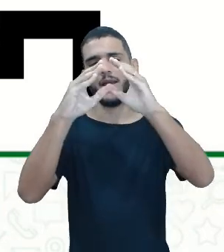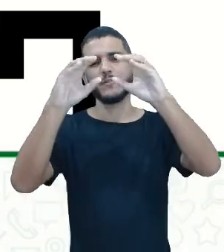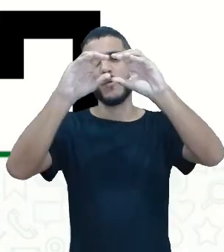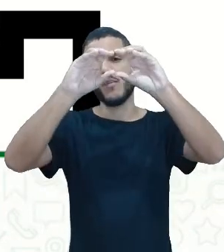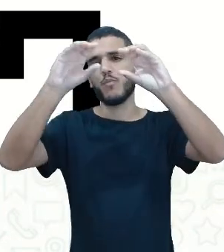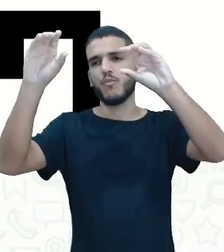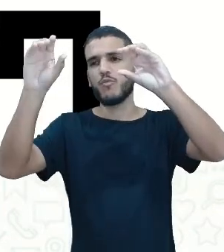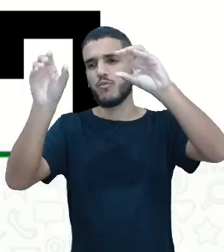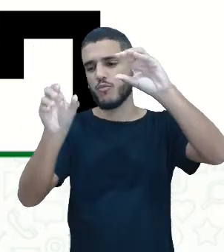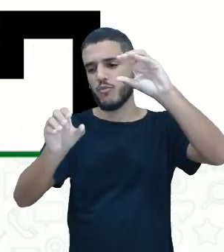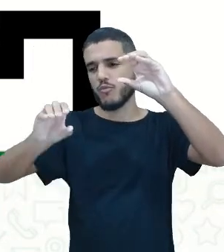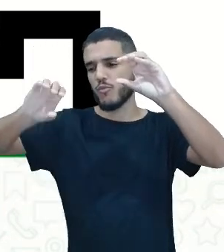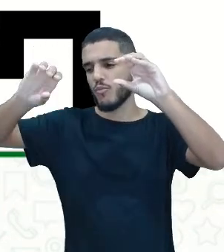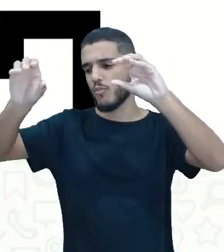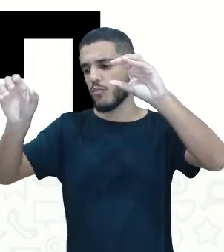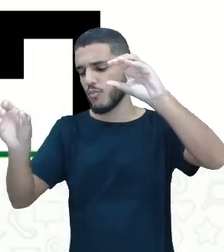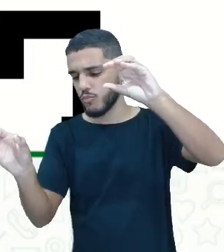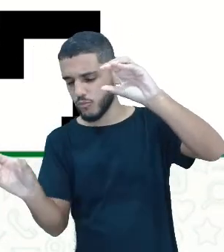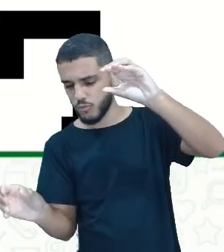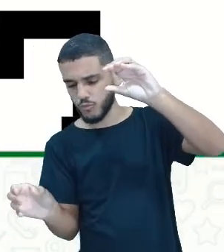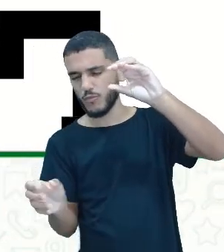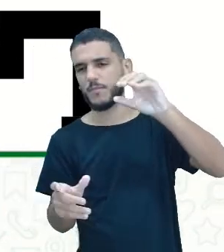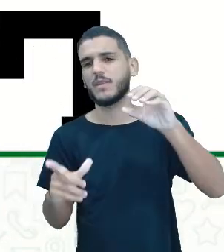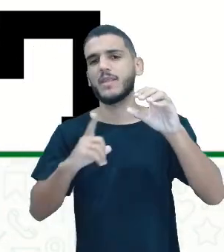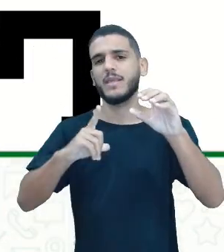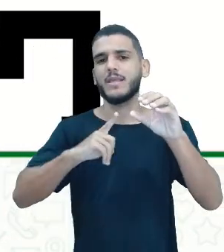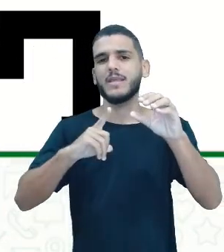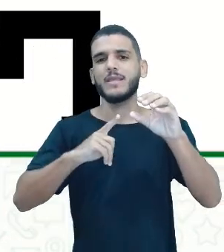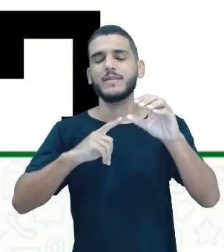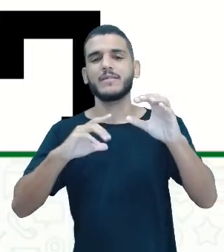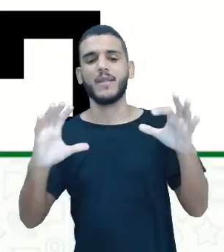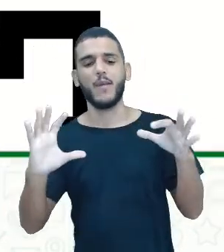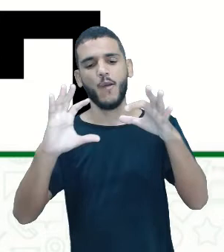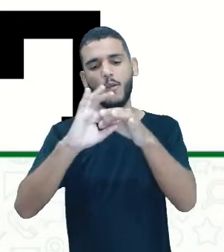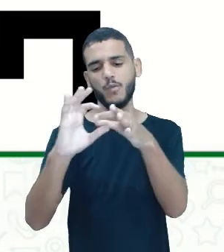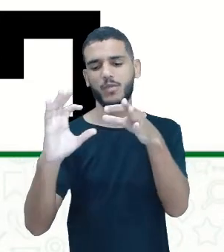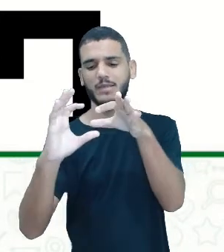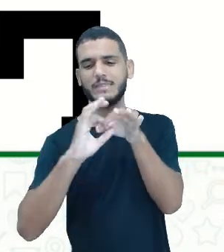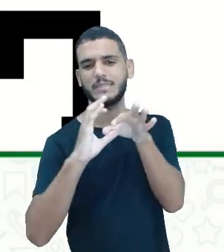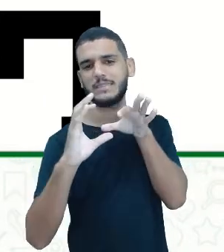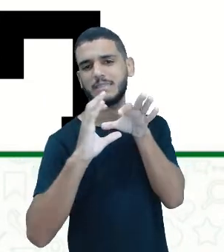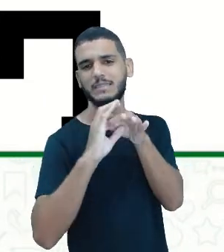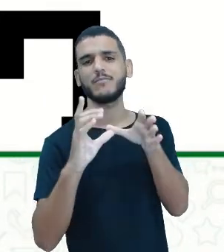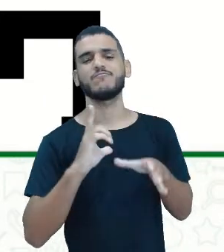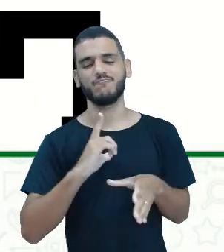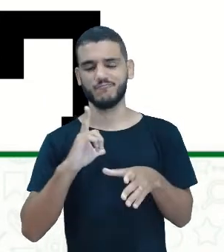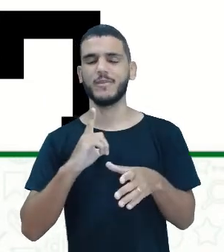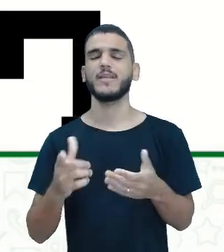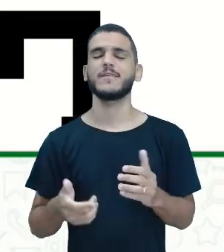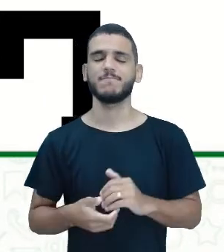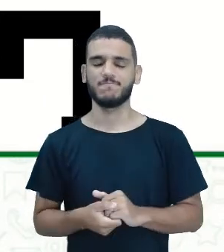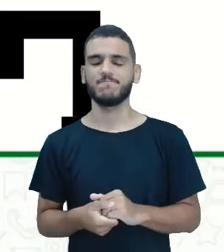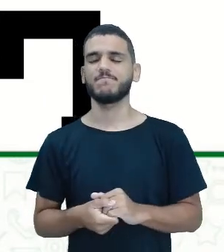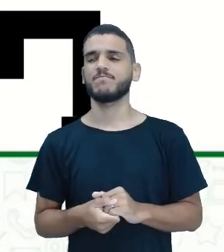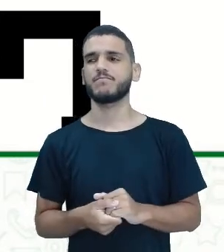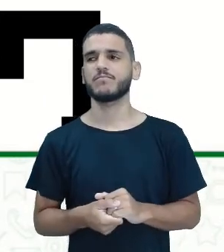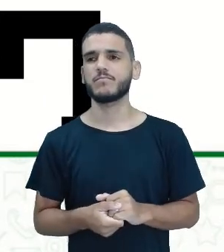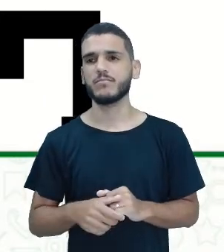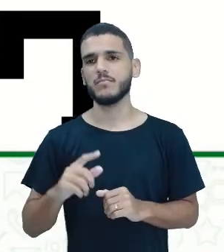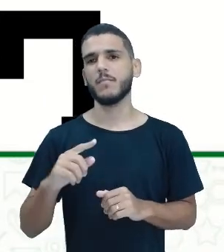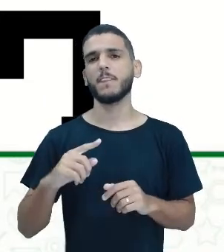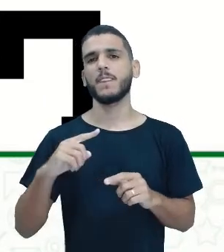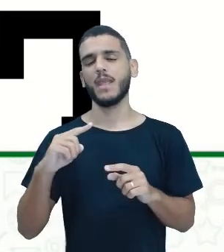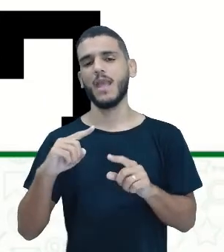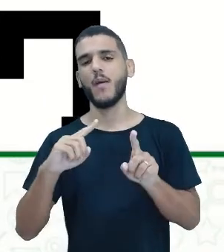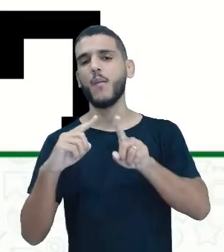Porque tem as conexões que levam essa água da estação de tratamento até a sua casa, não é verdade? E também o contrário, né?